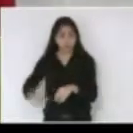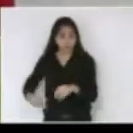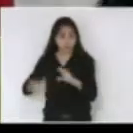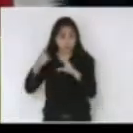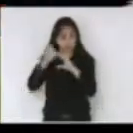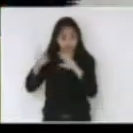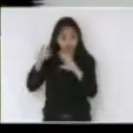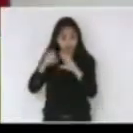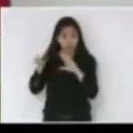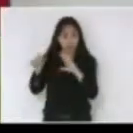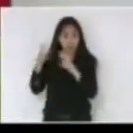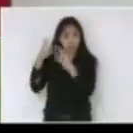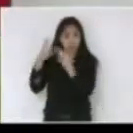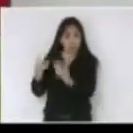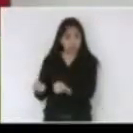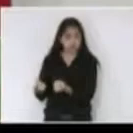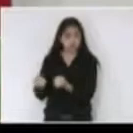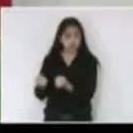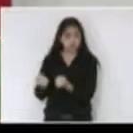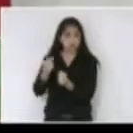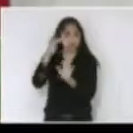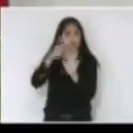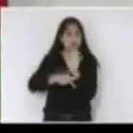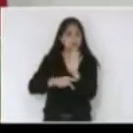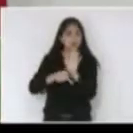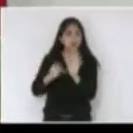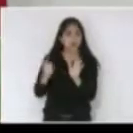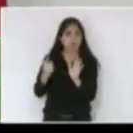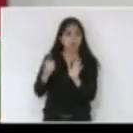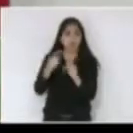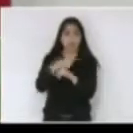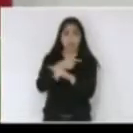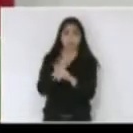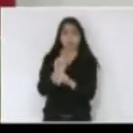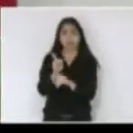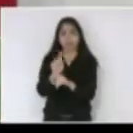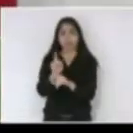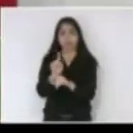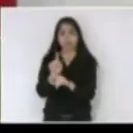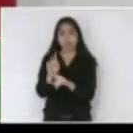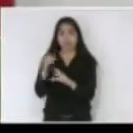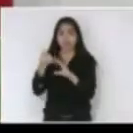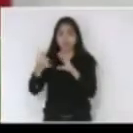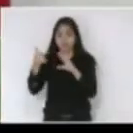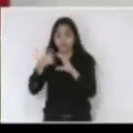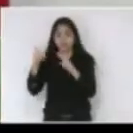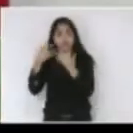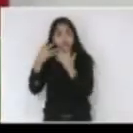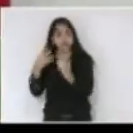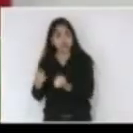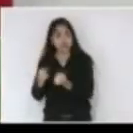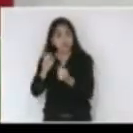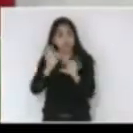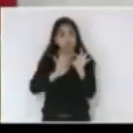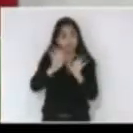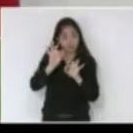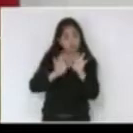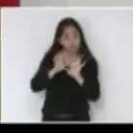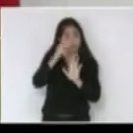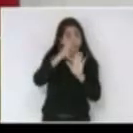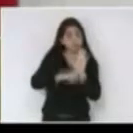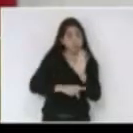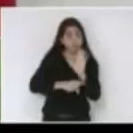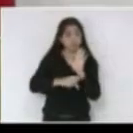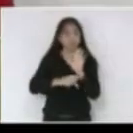e ele é favorável à constituição desse programa ele não é contra a Selesc é parceira da elaboração desse programa